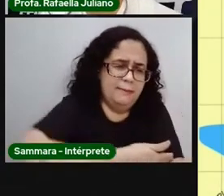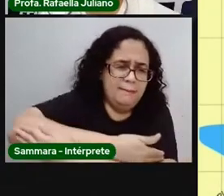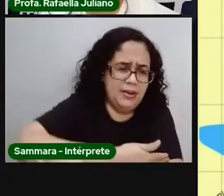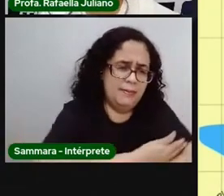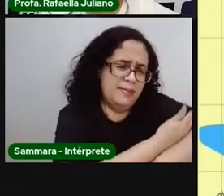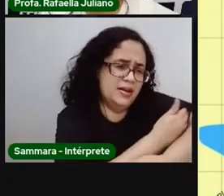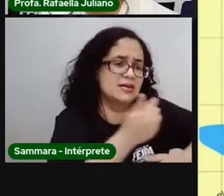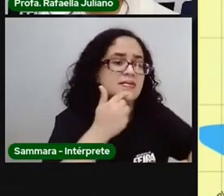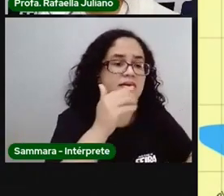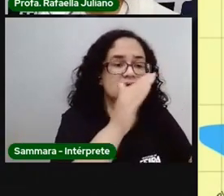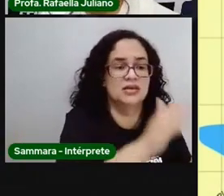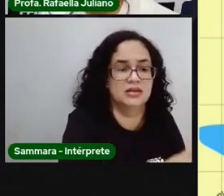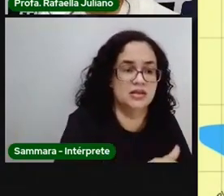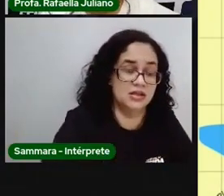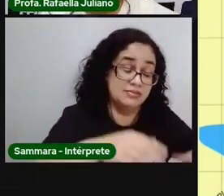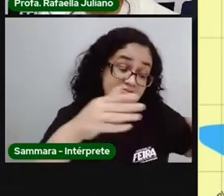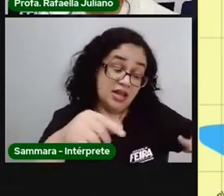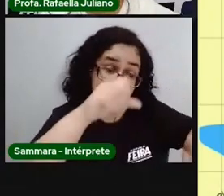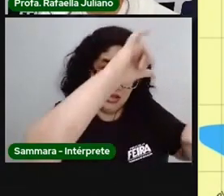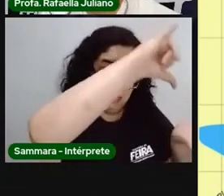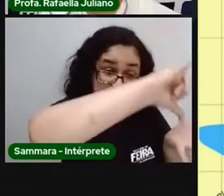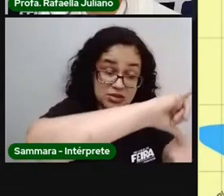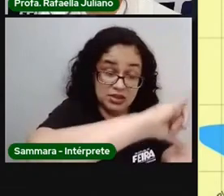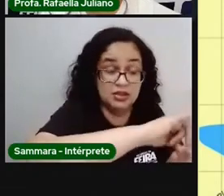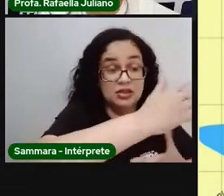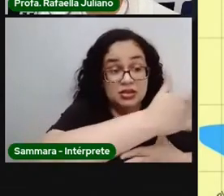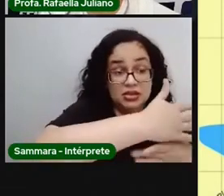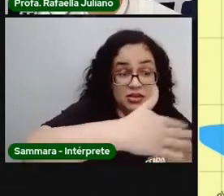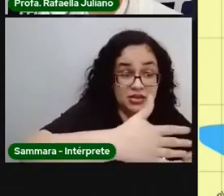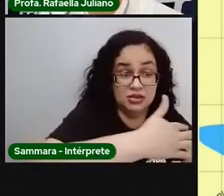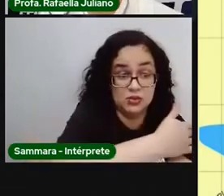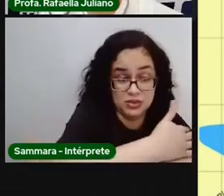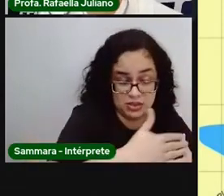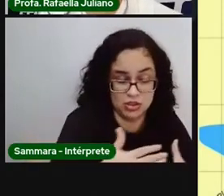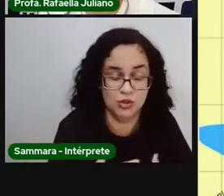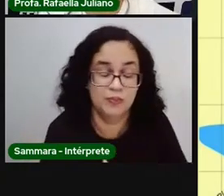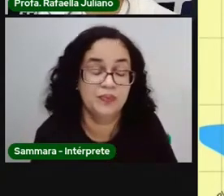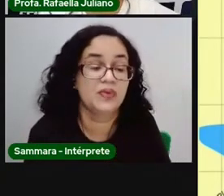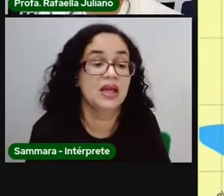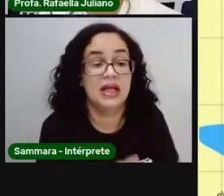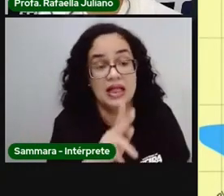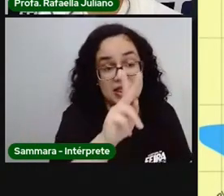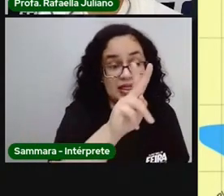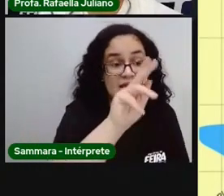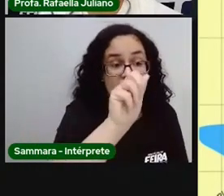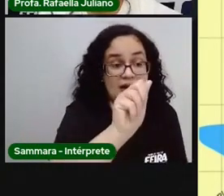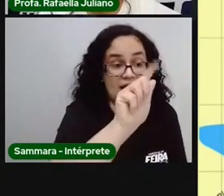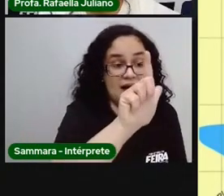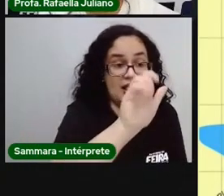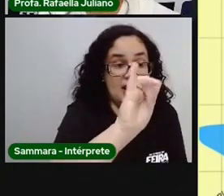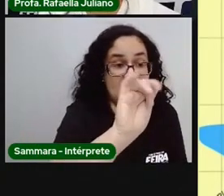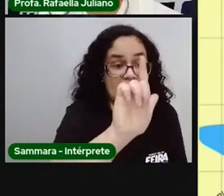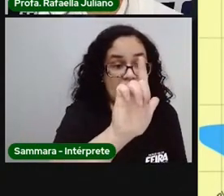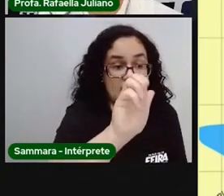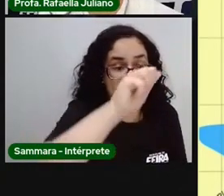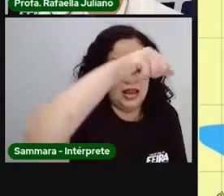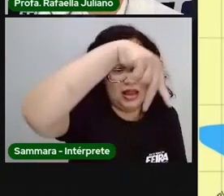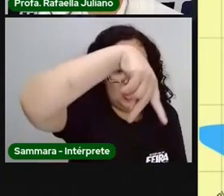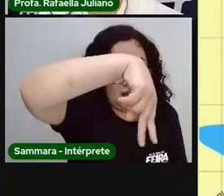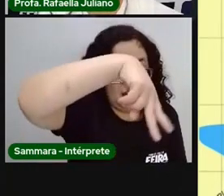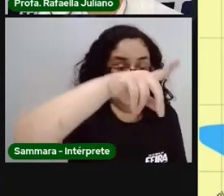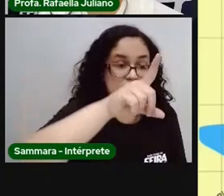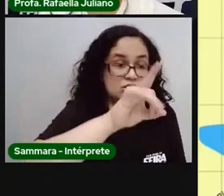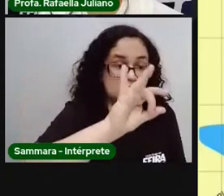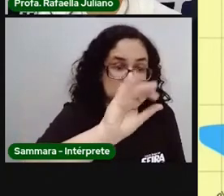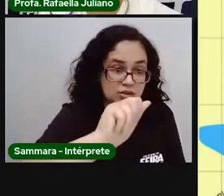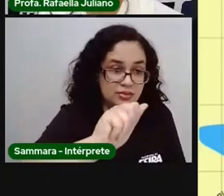Pro Rafa morou no centro da cidade, na Calilândia. Depois a Pro Rafa mudou pra